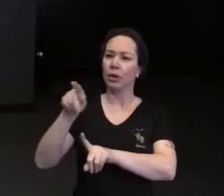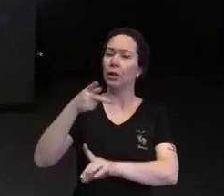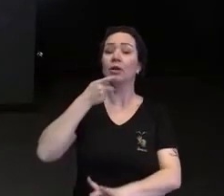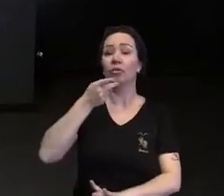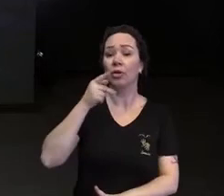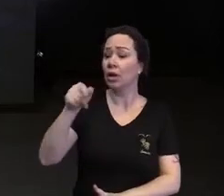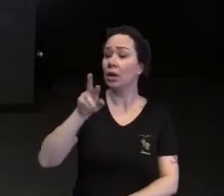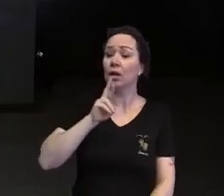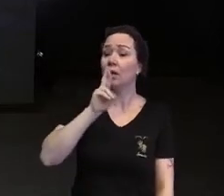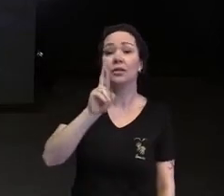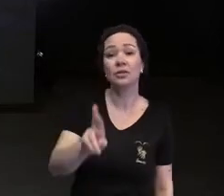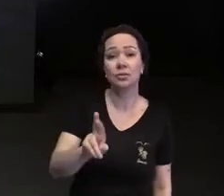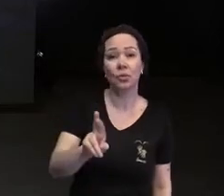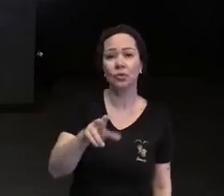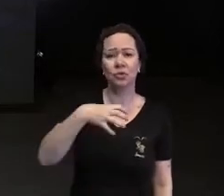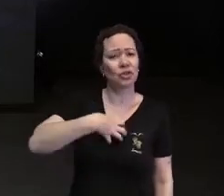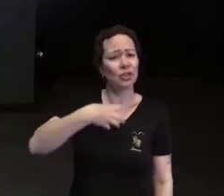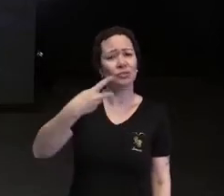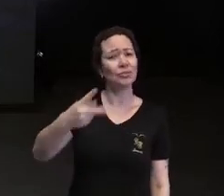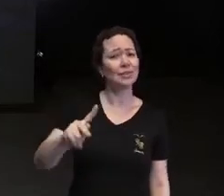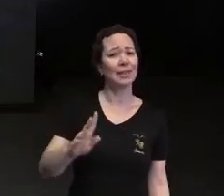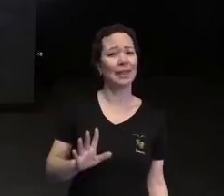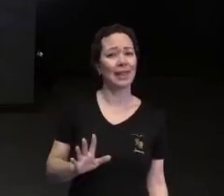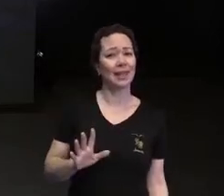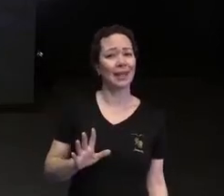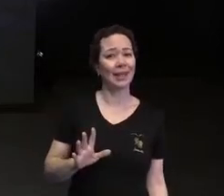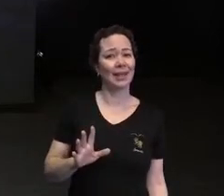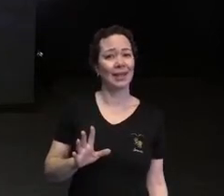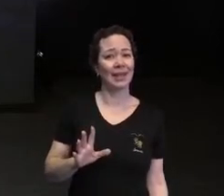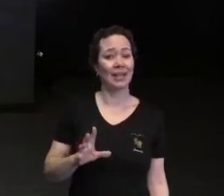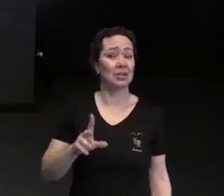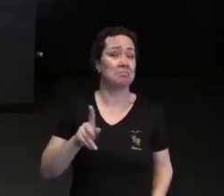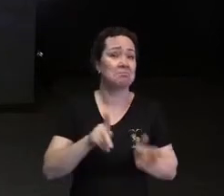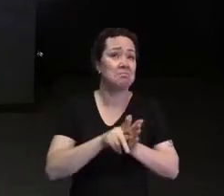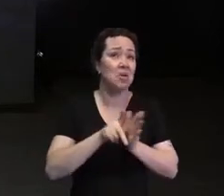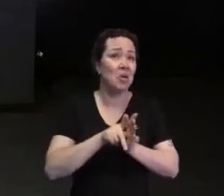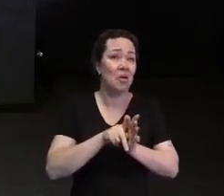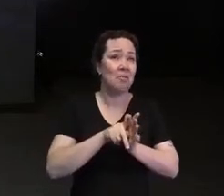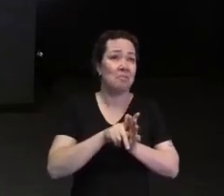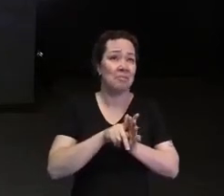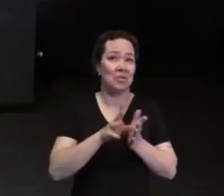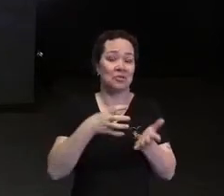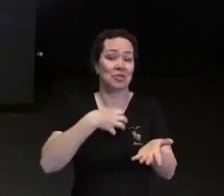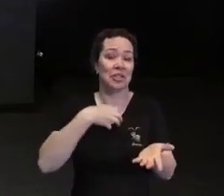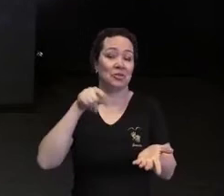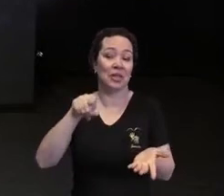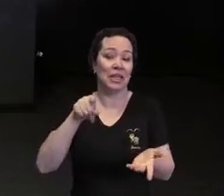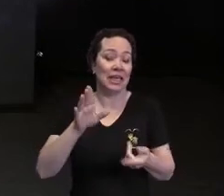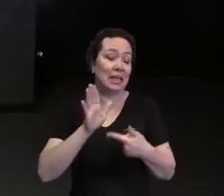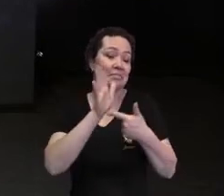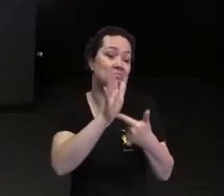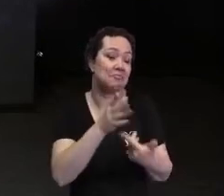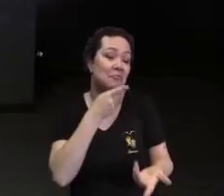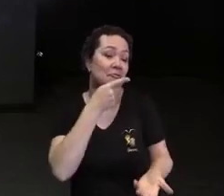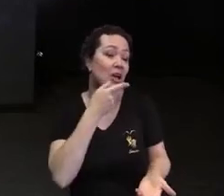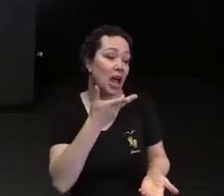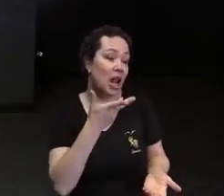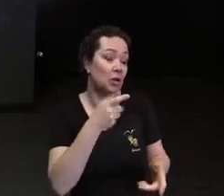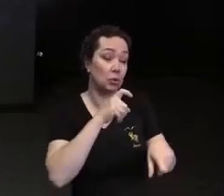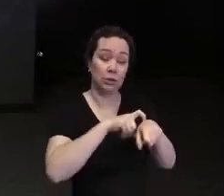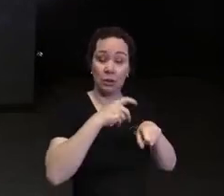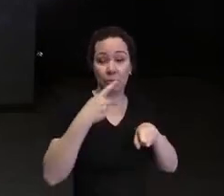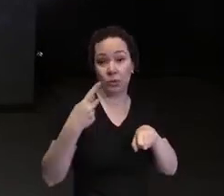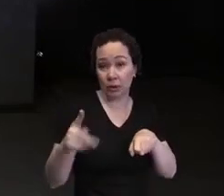responda uma pergunta do seu jeito da maneira como ele se expõe como ele apresenta com tempo